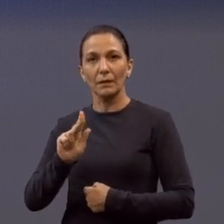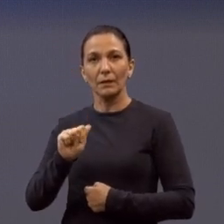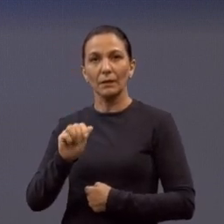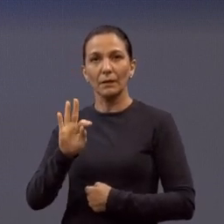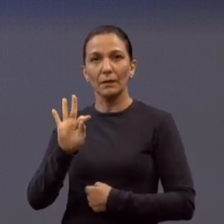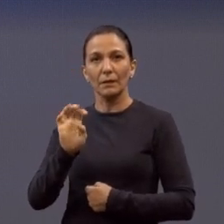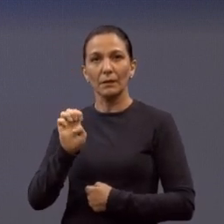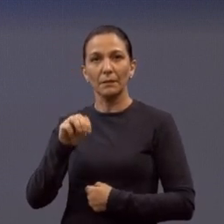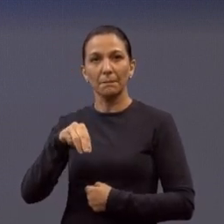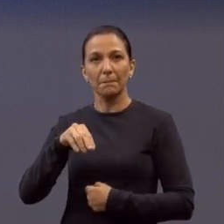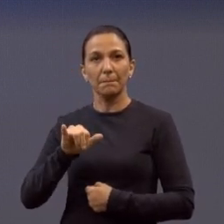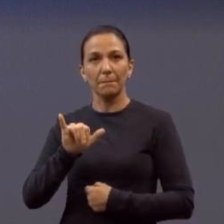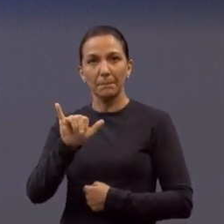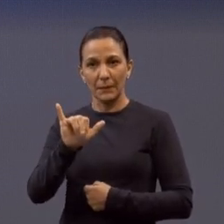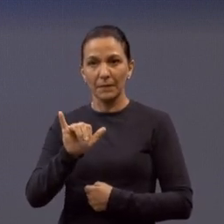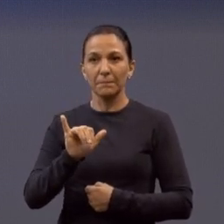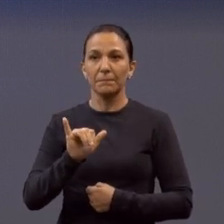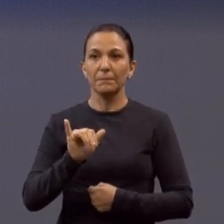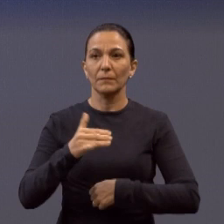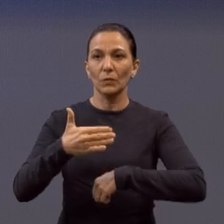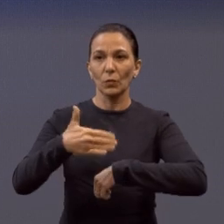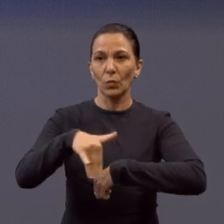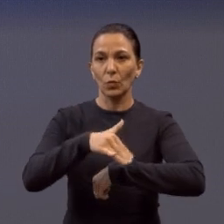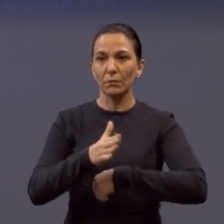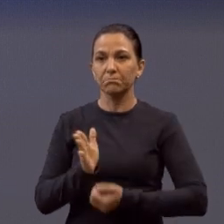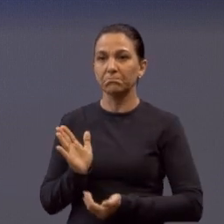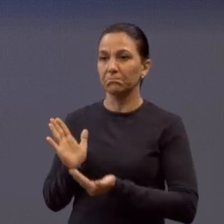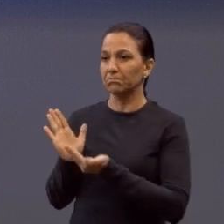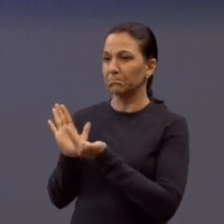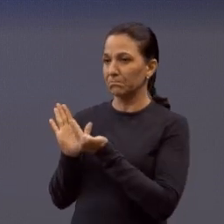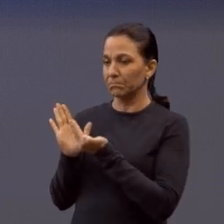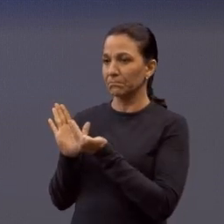Avenida Zélia Aparecida, Eloide. Fizemos uma indicação.